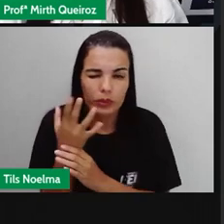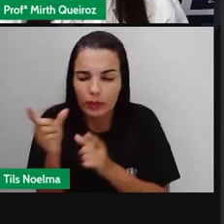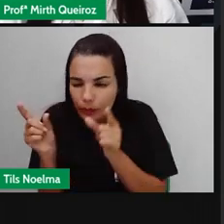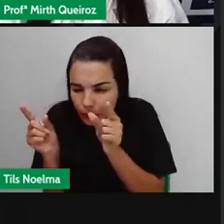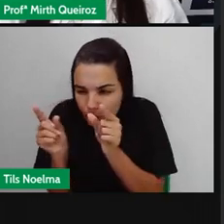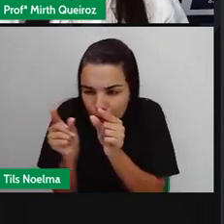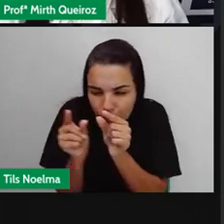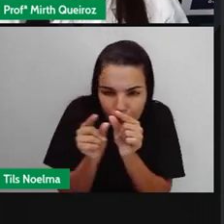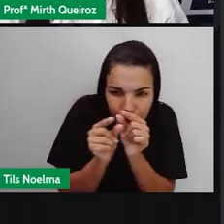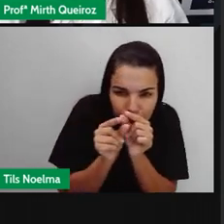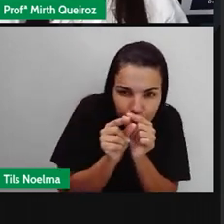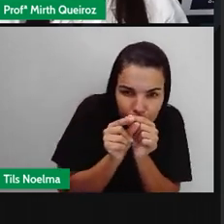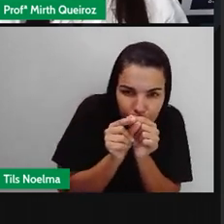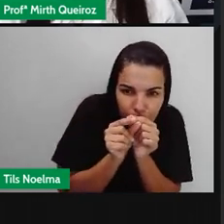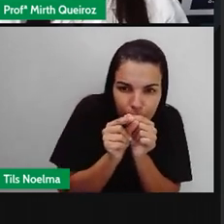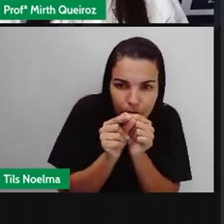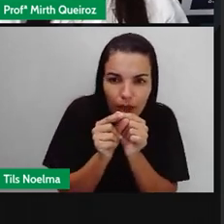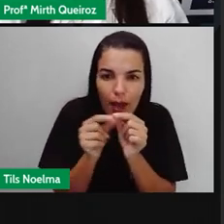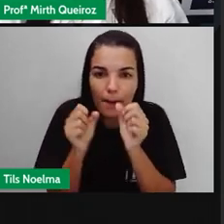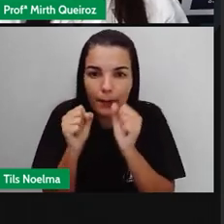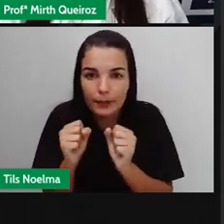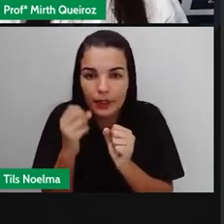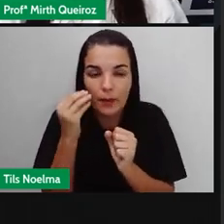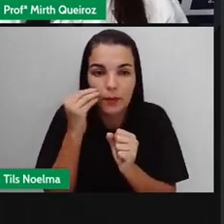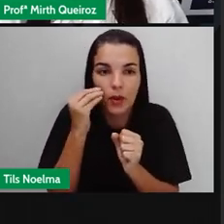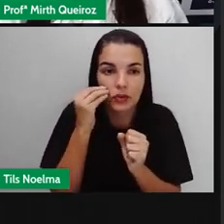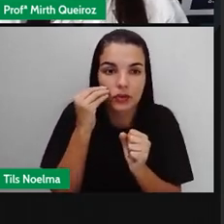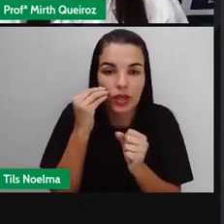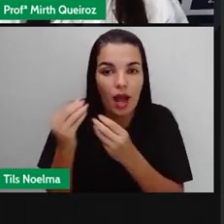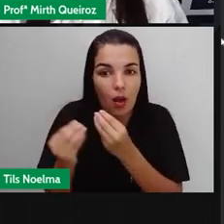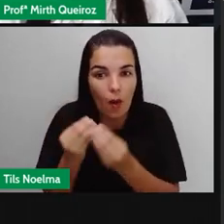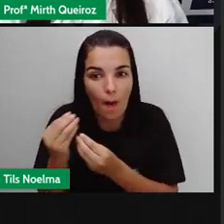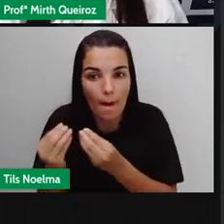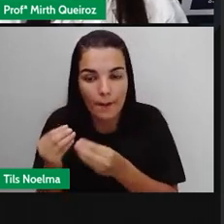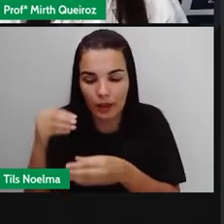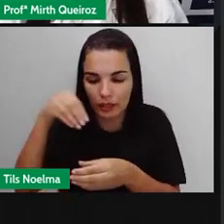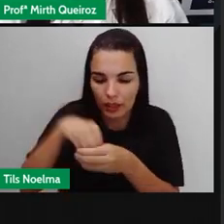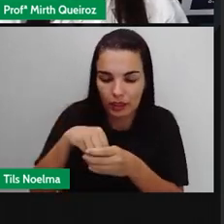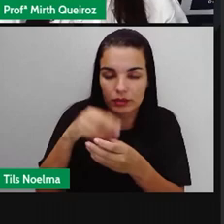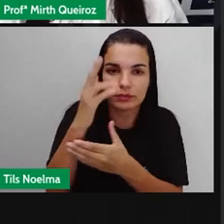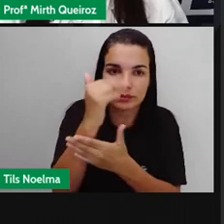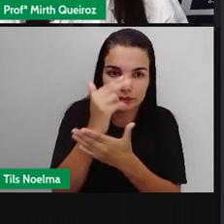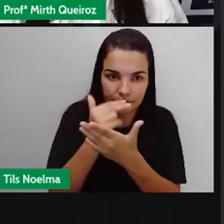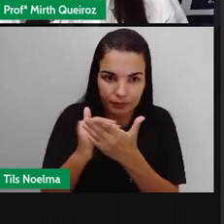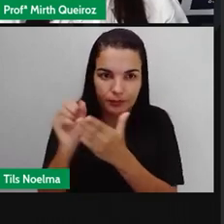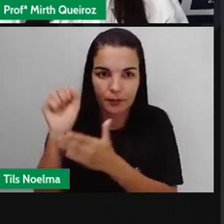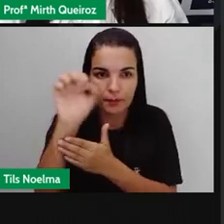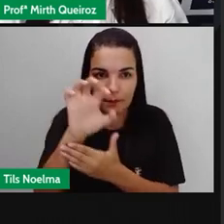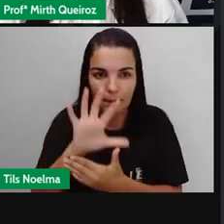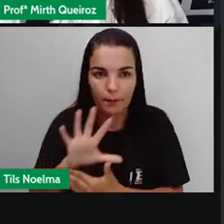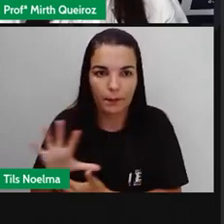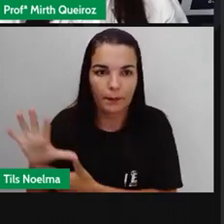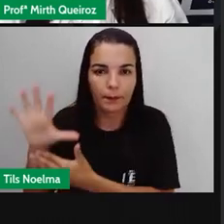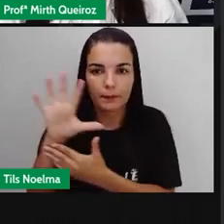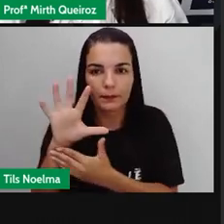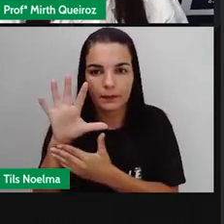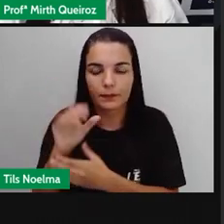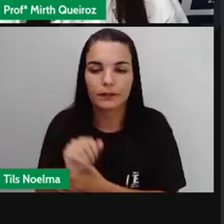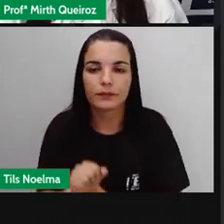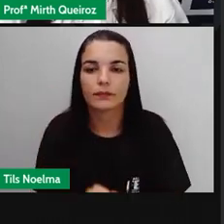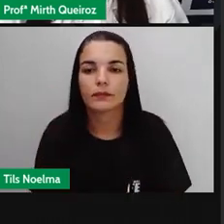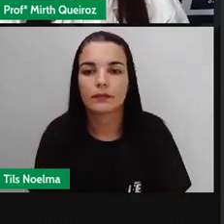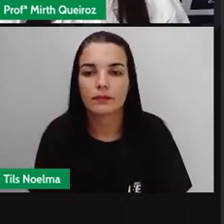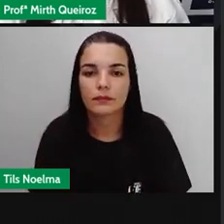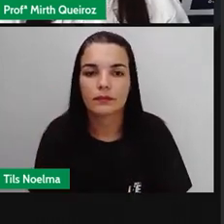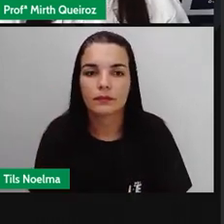para que aquele espaço pudesse ser representado dentro do mapa? Então, aqui indica a escala,